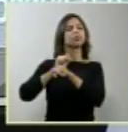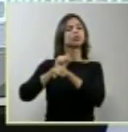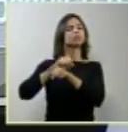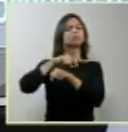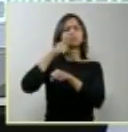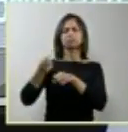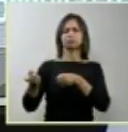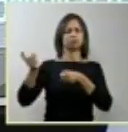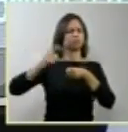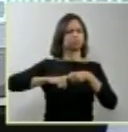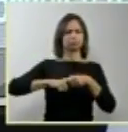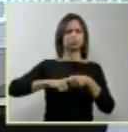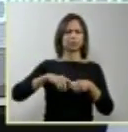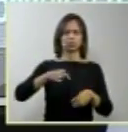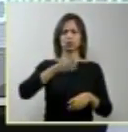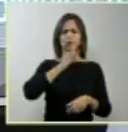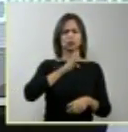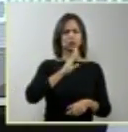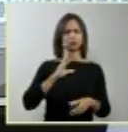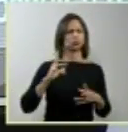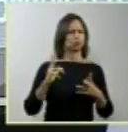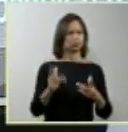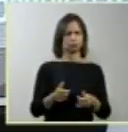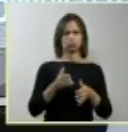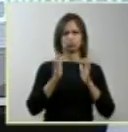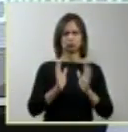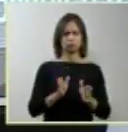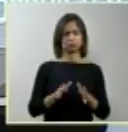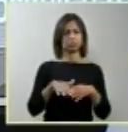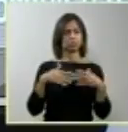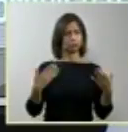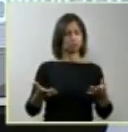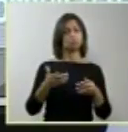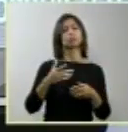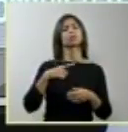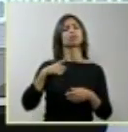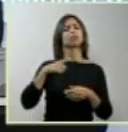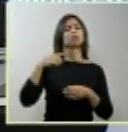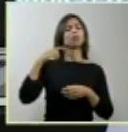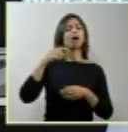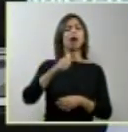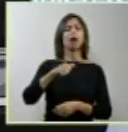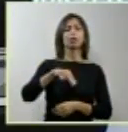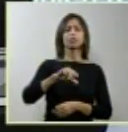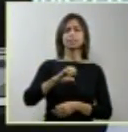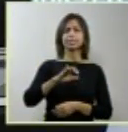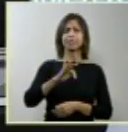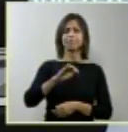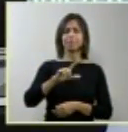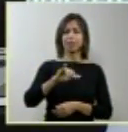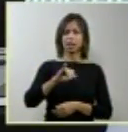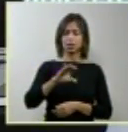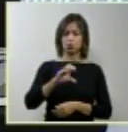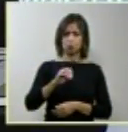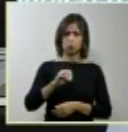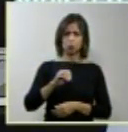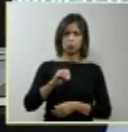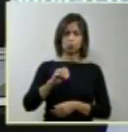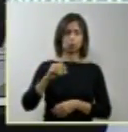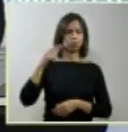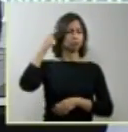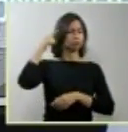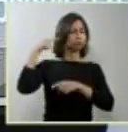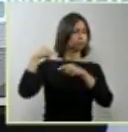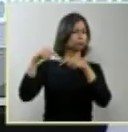causa conhecida, sendo o anencefalo o resultado desse processo, sem